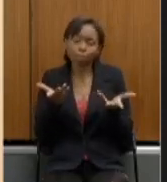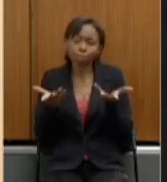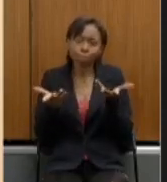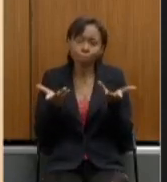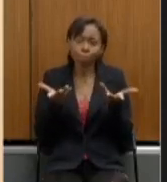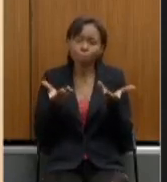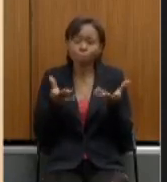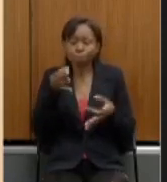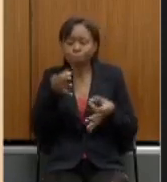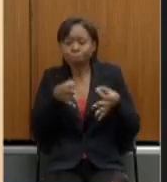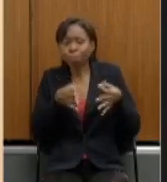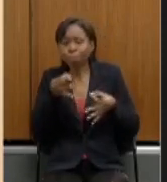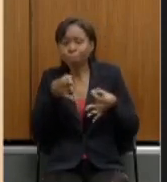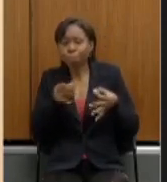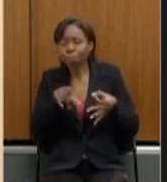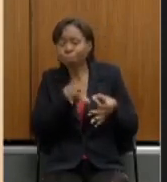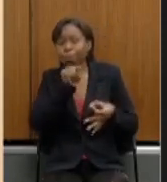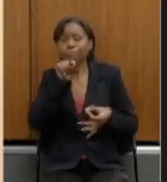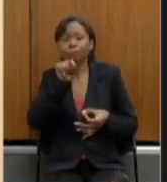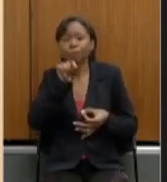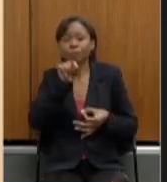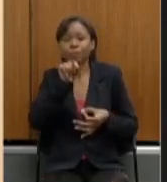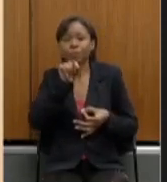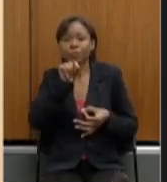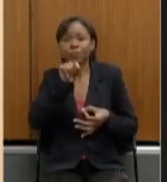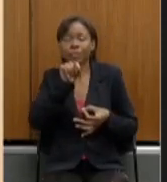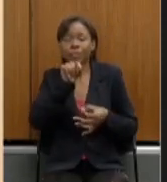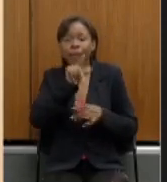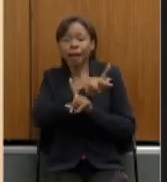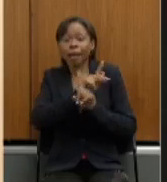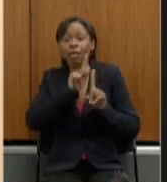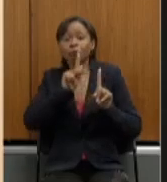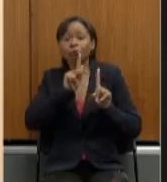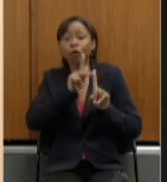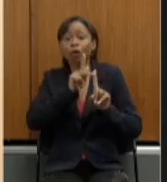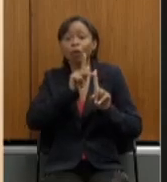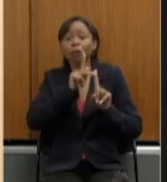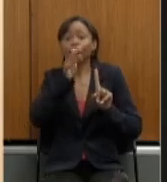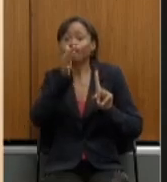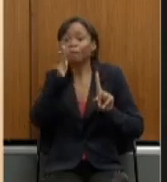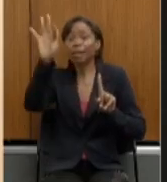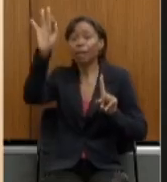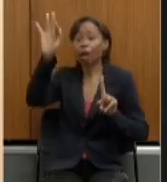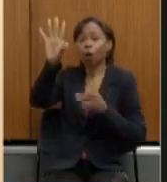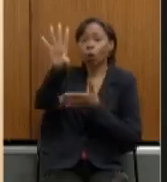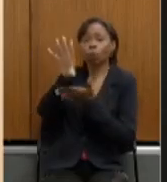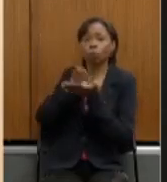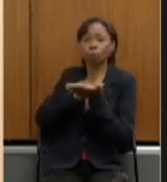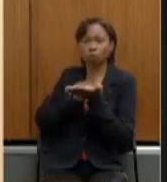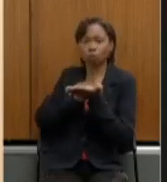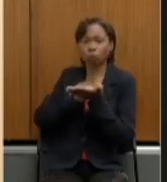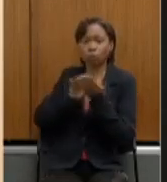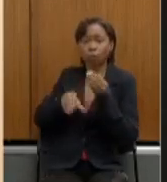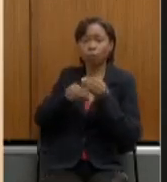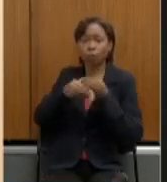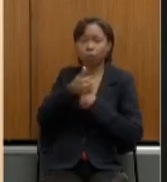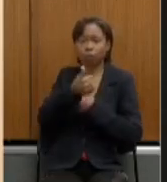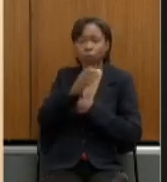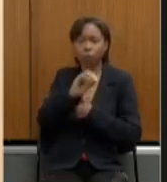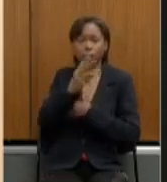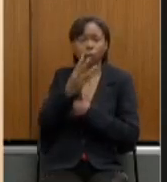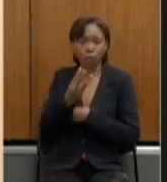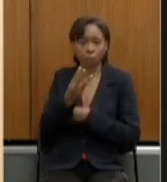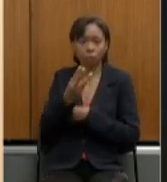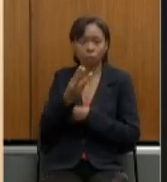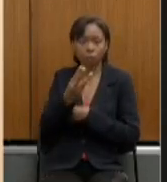de espelhar a reforma federal espelhar aquilo que a emenda 103 trouxe para os